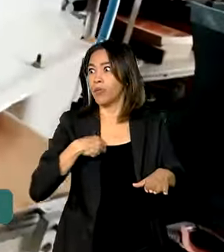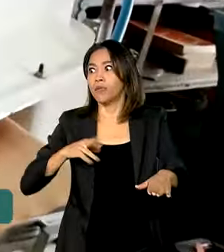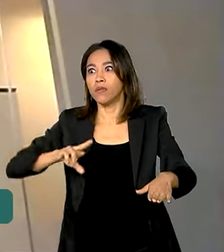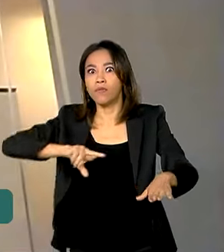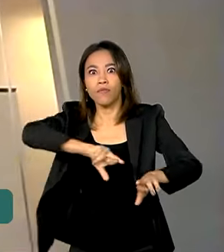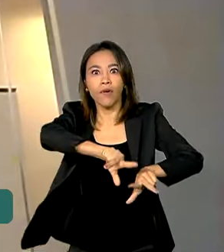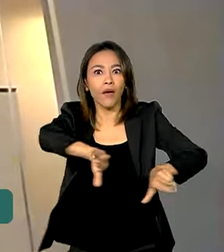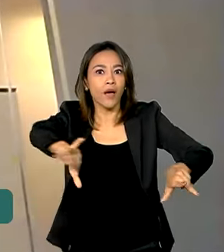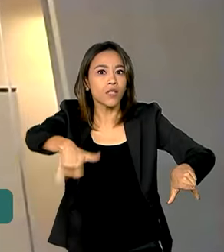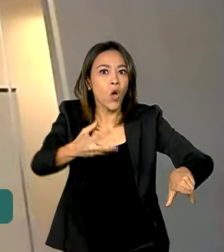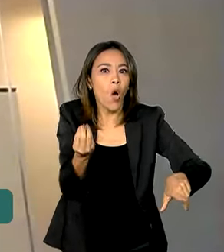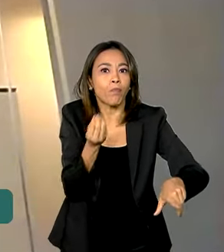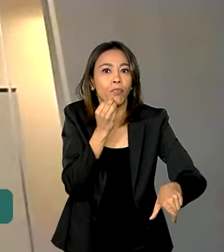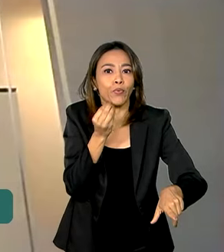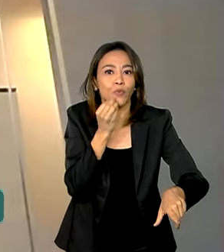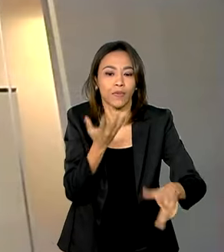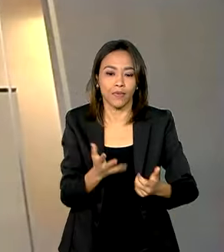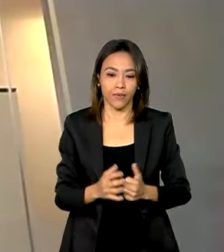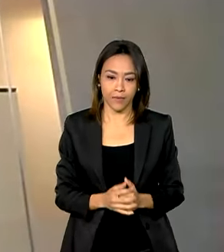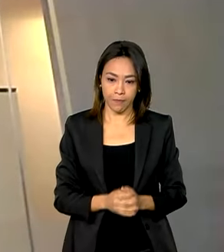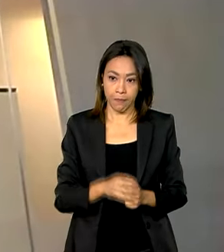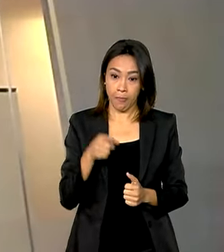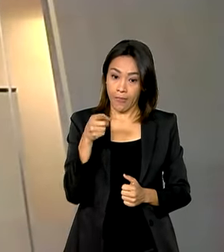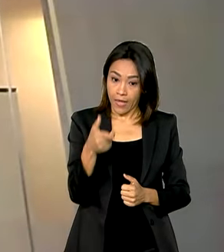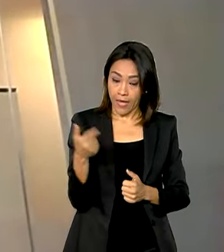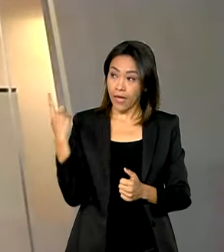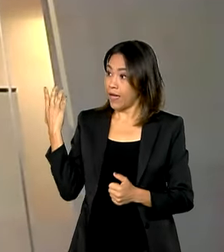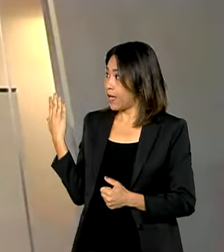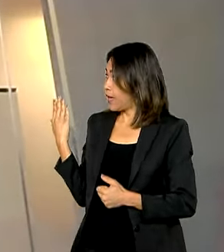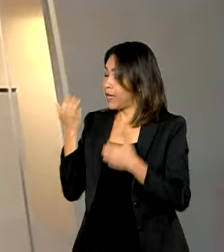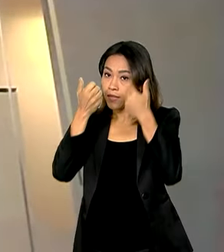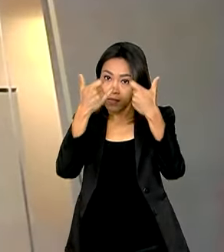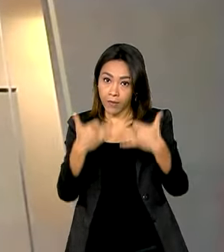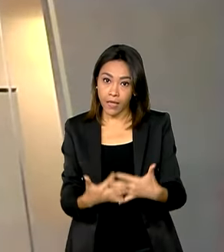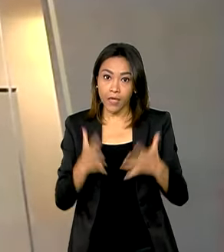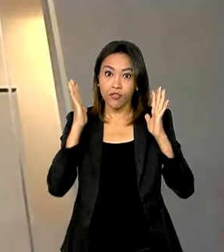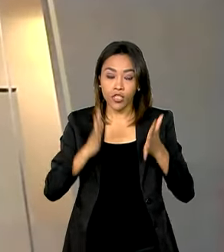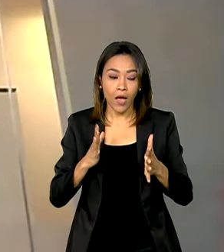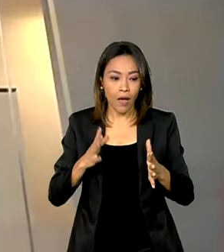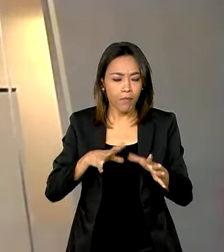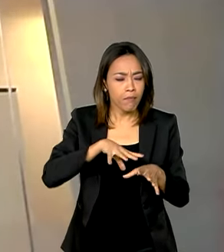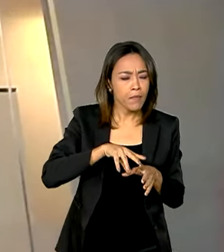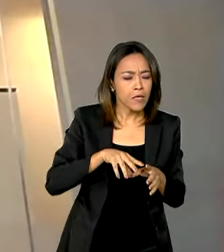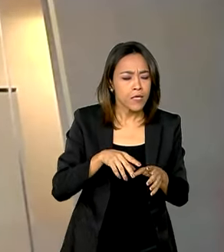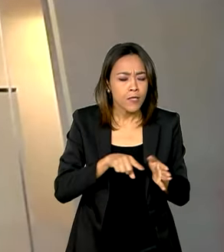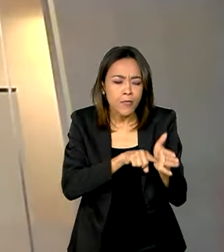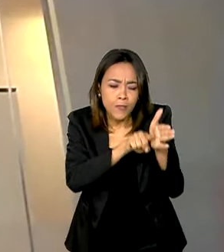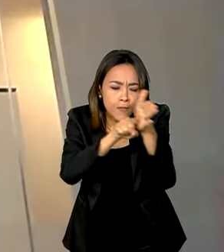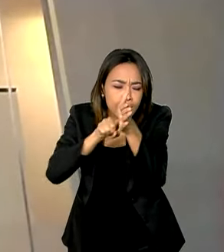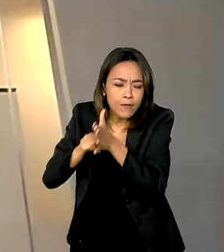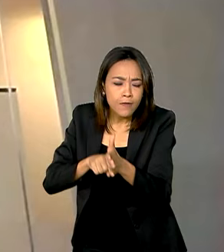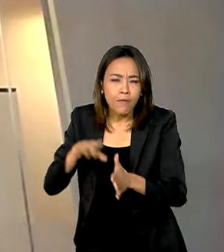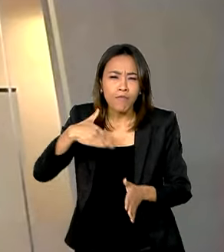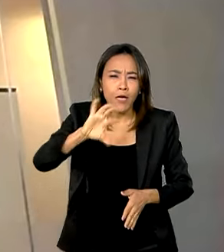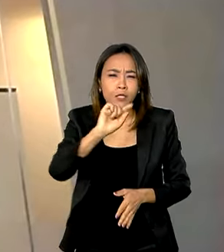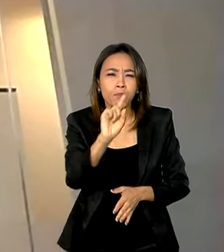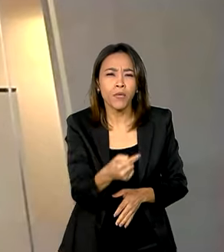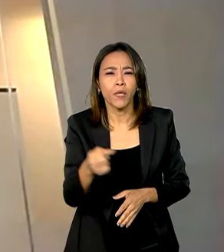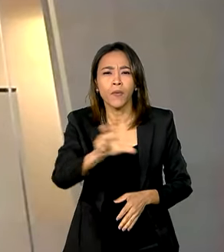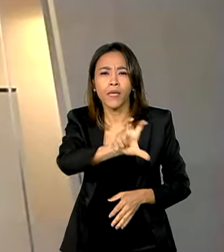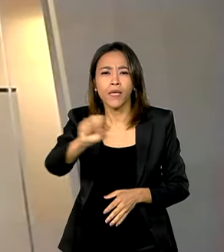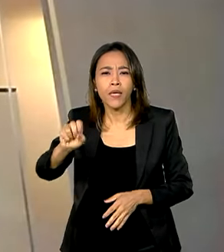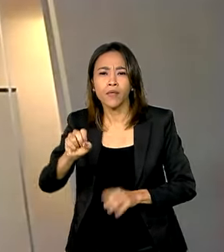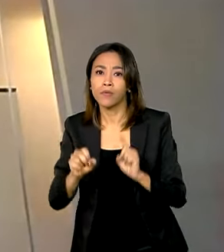negócio. Nós temos mapeadas mais de 1.500 oportunidades, produtos com oportunidades no mercado